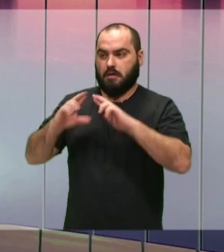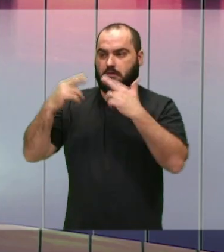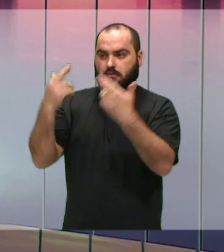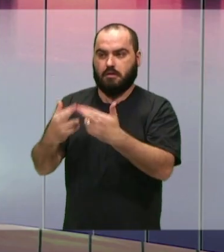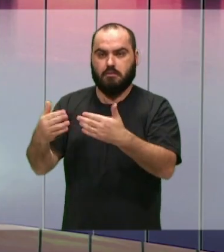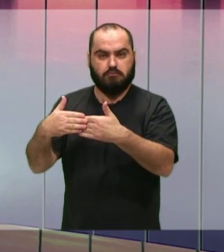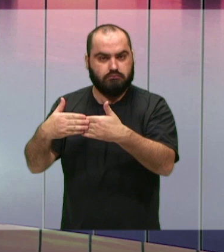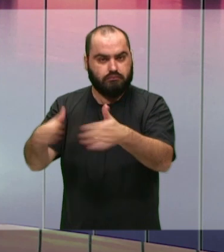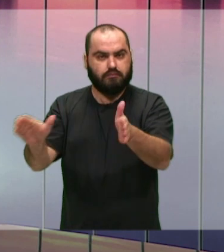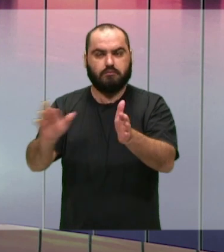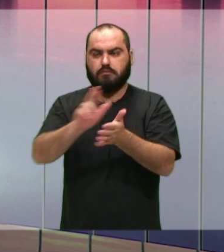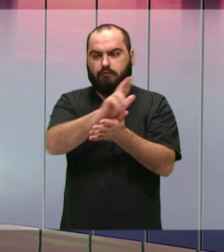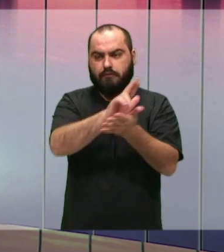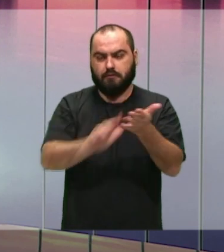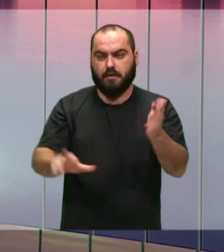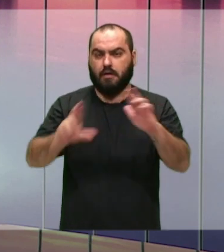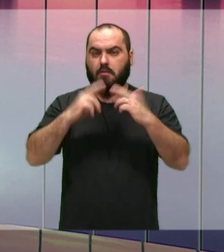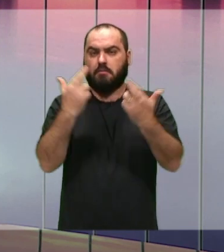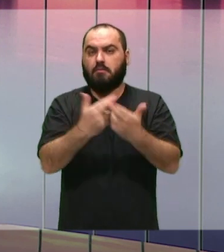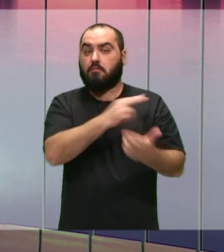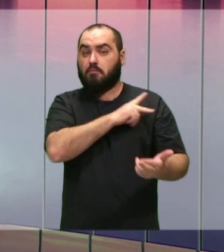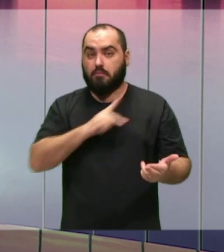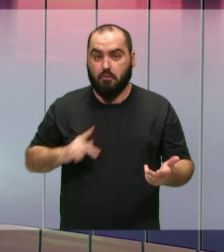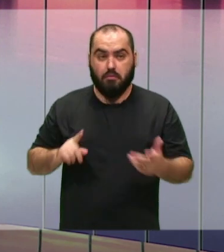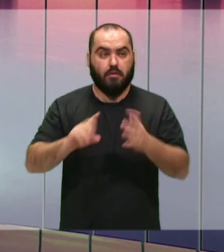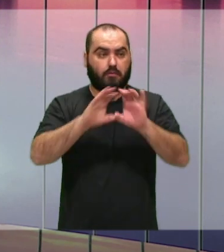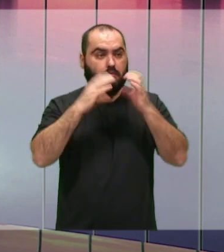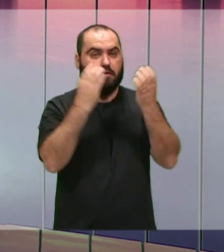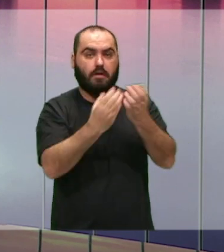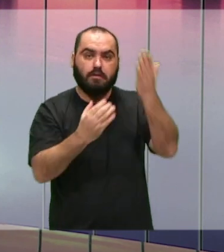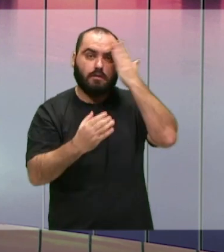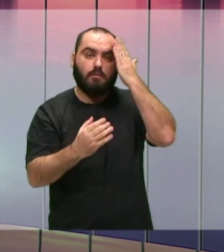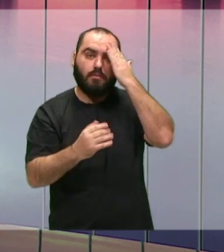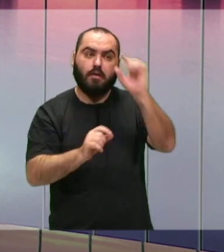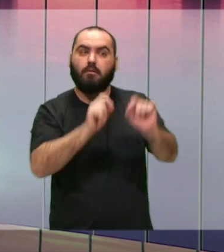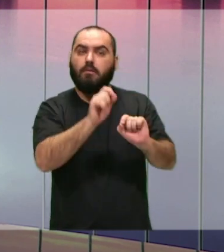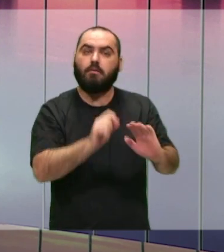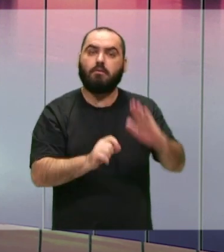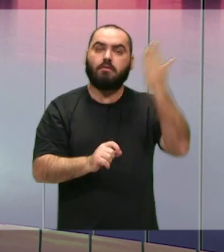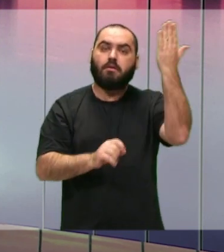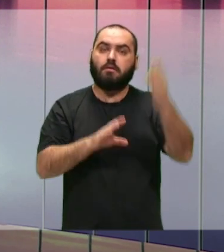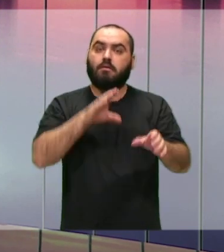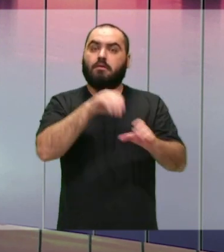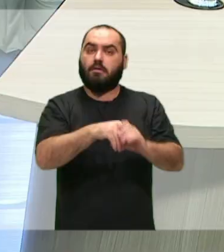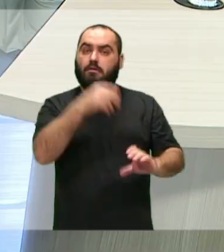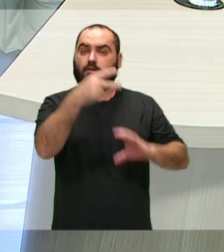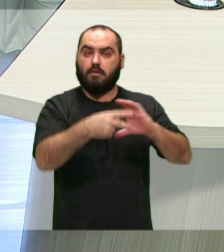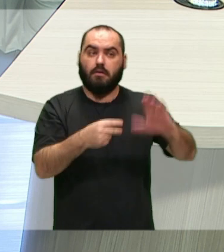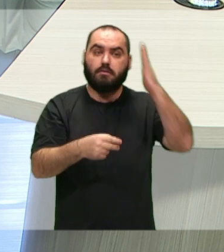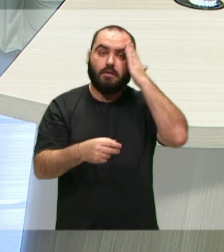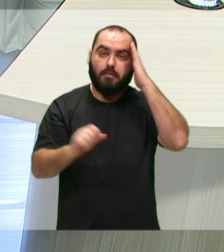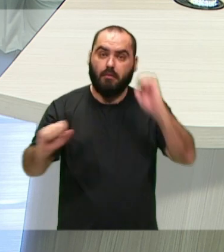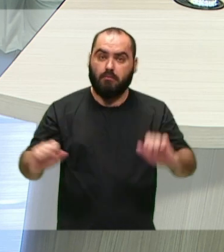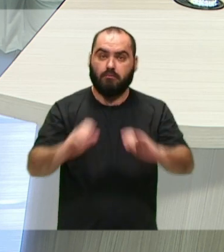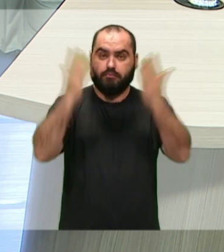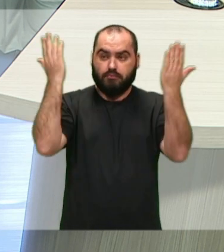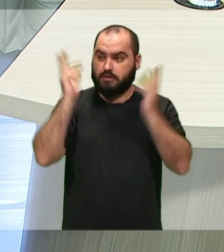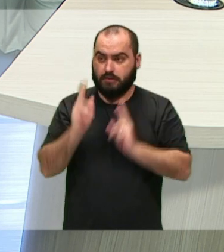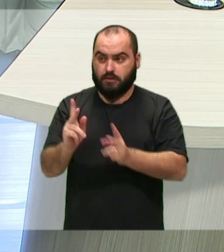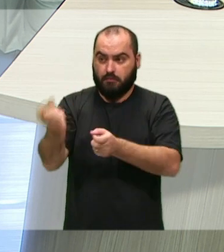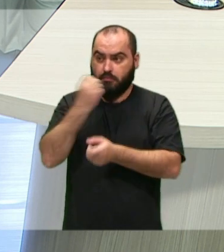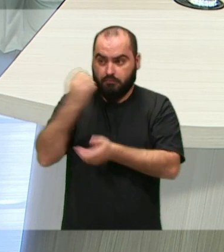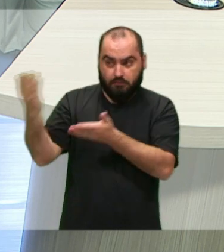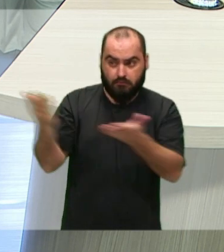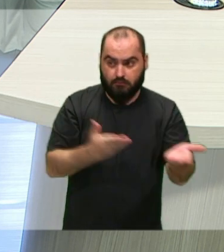tem várias audiências públicas, a comunidade pode ter acesso ao acontece aqui pelas redes, inclusive para saber quando tem evento, e vai ser sempre bem recebida,